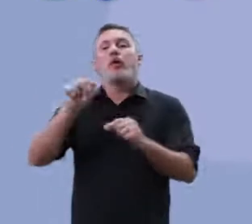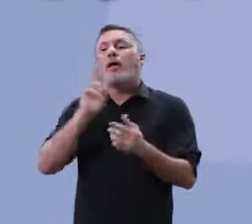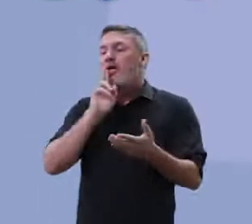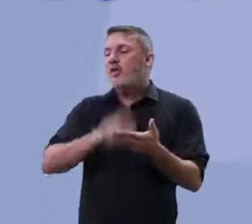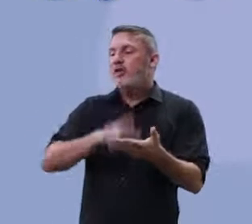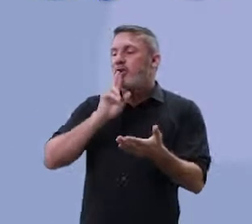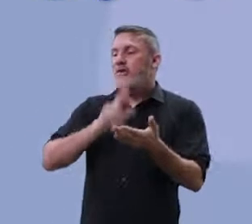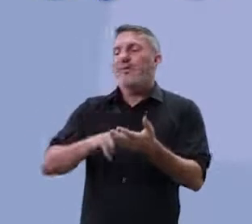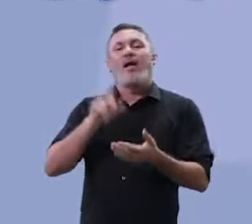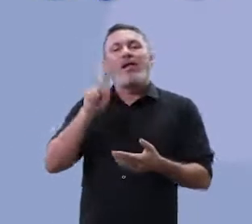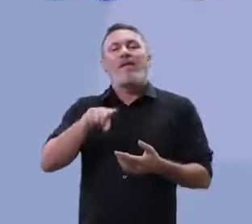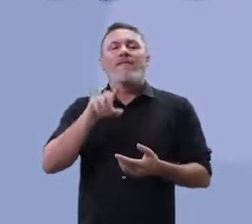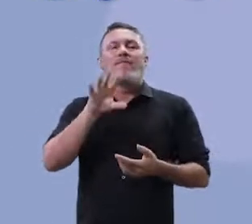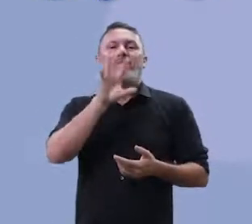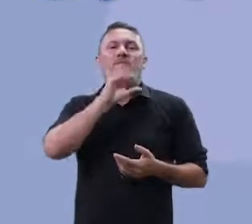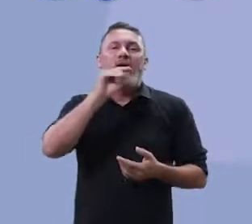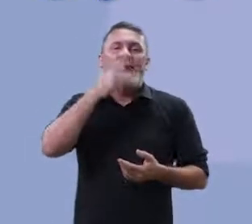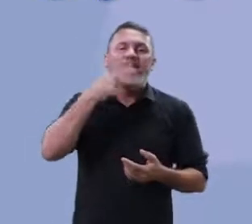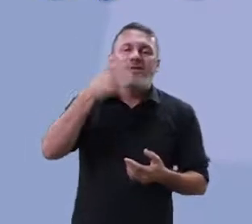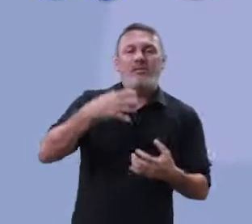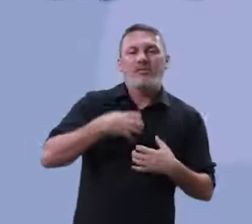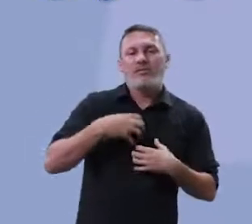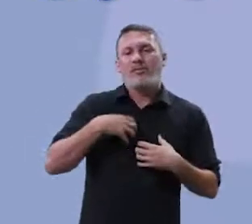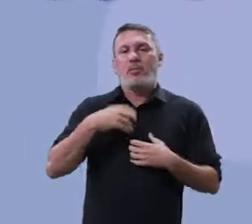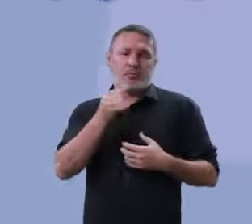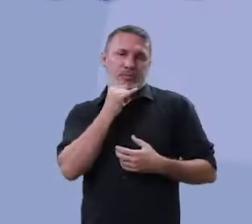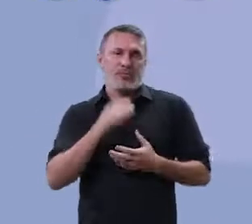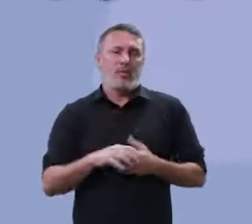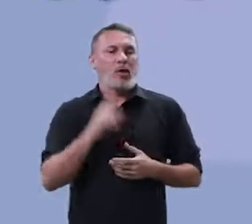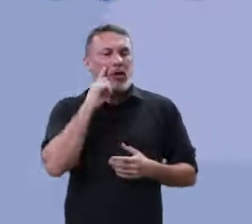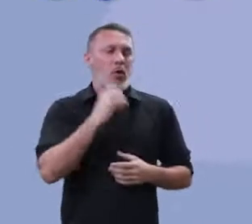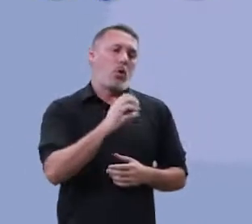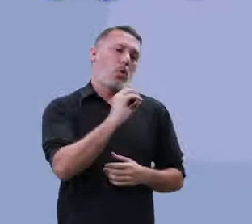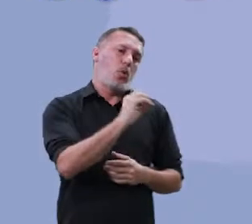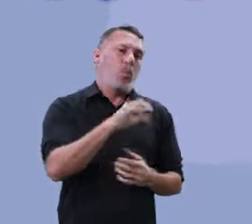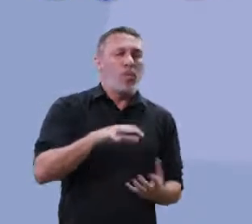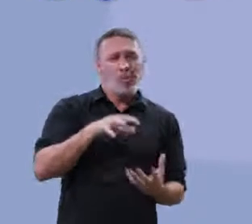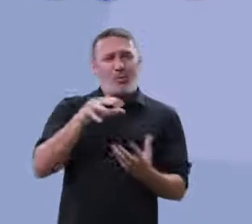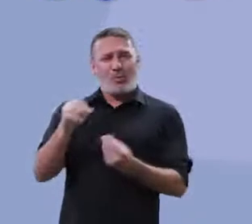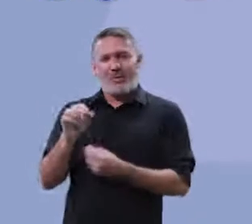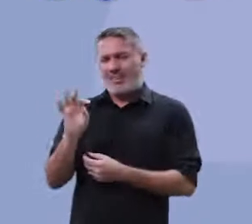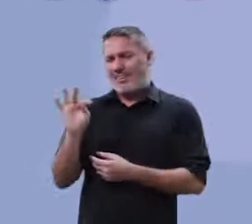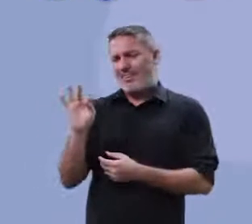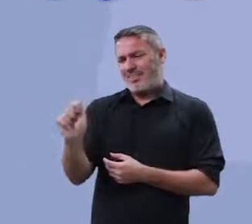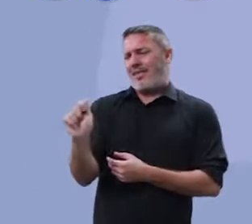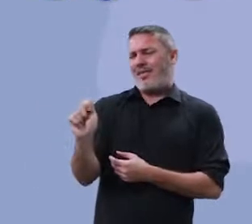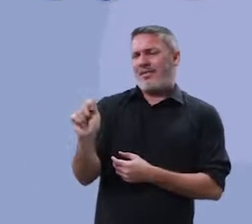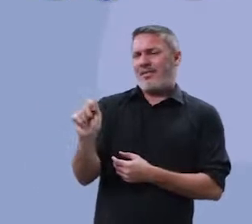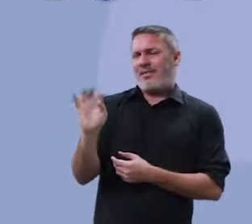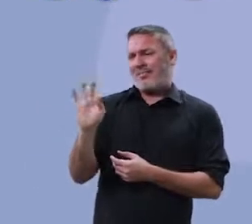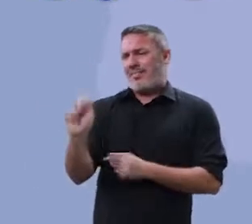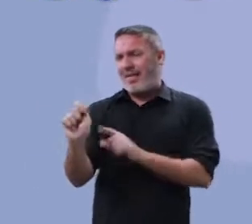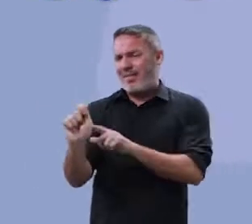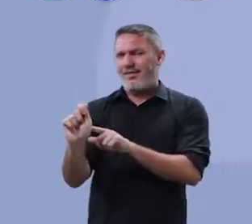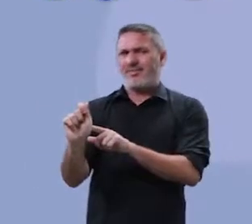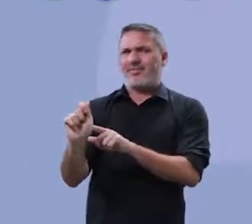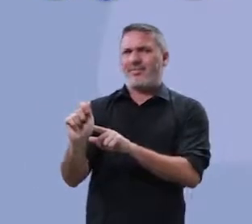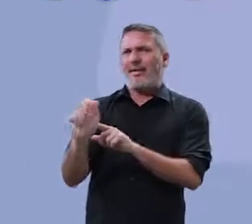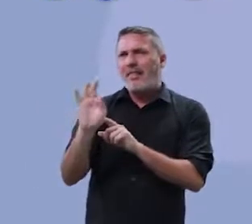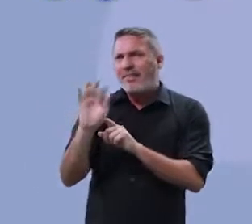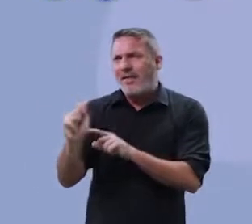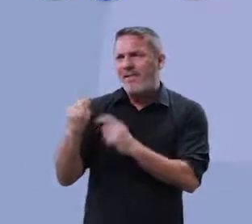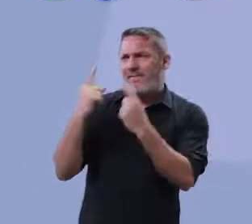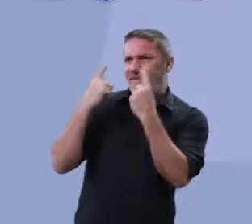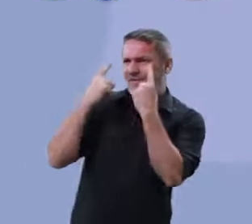A questão do falar. Olha lá. O mundo hoje está muito... Opa! O mundo hoje está